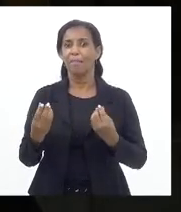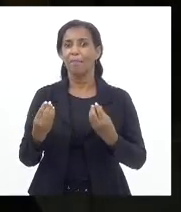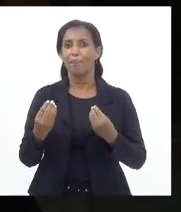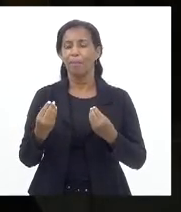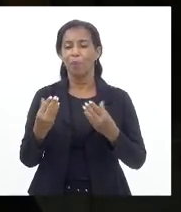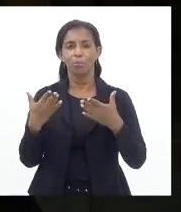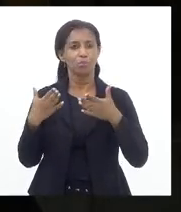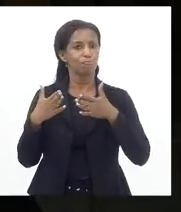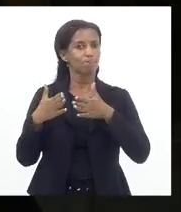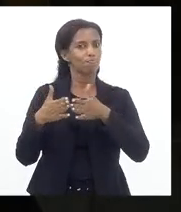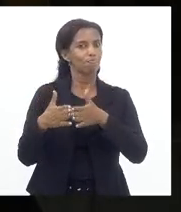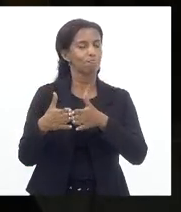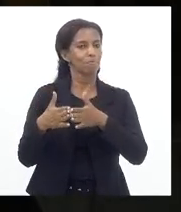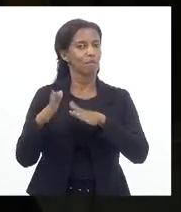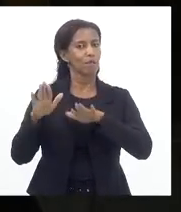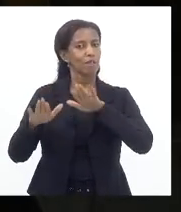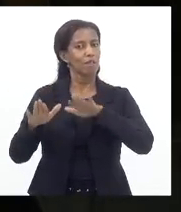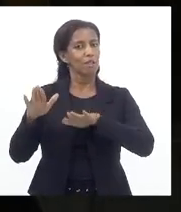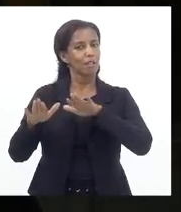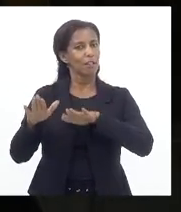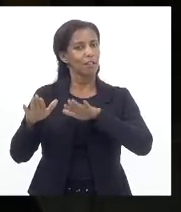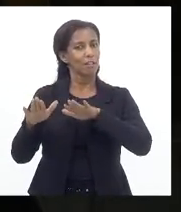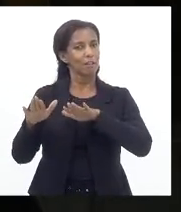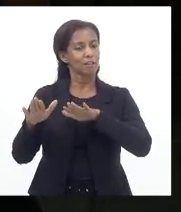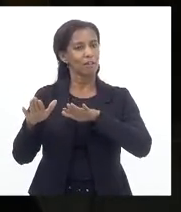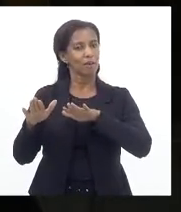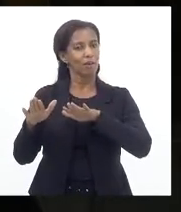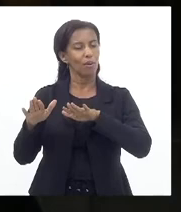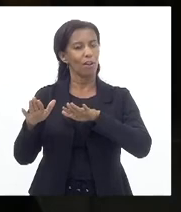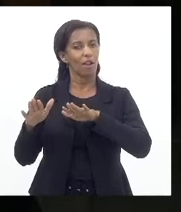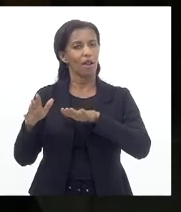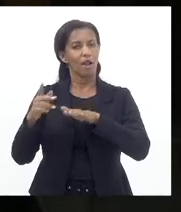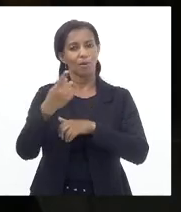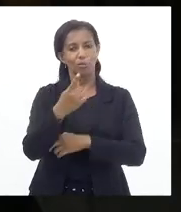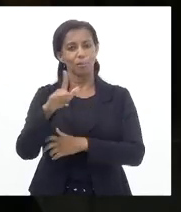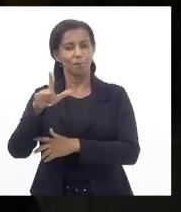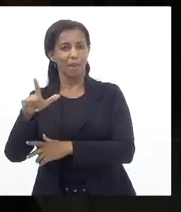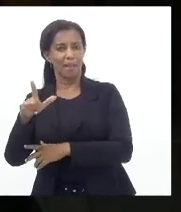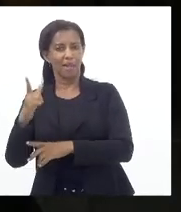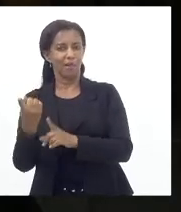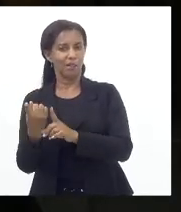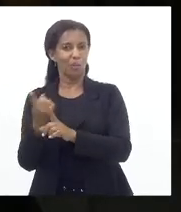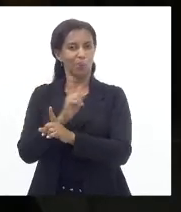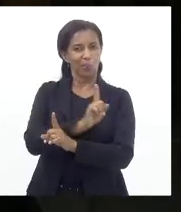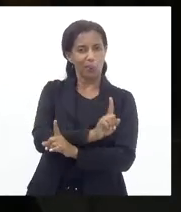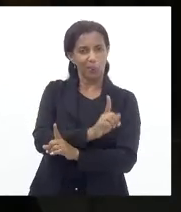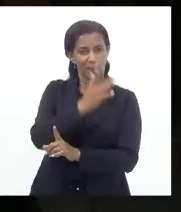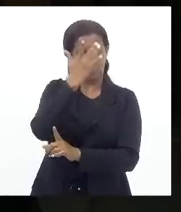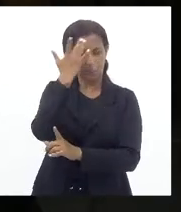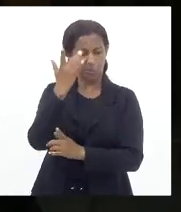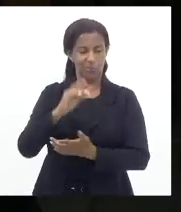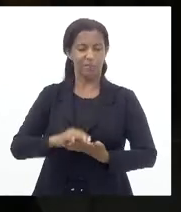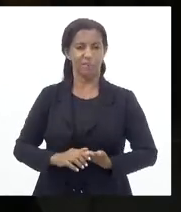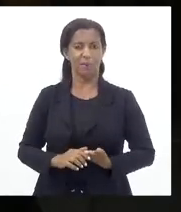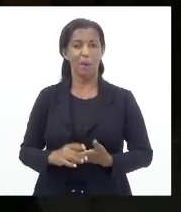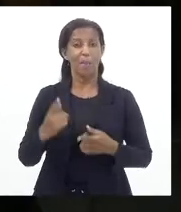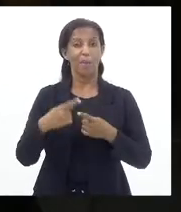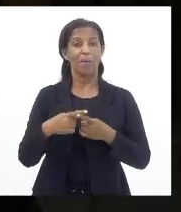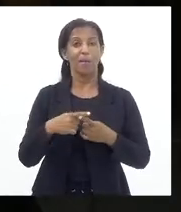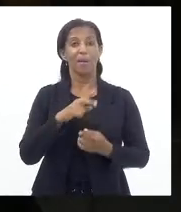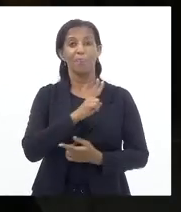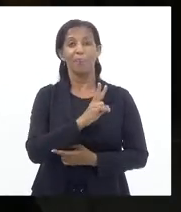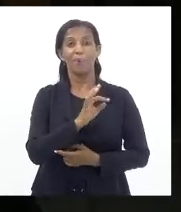Em relação aos projetos Dos opositores Como eu Cioso Porque é veta